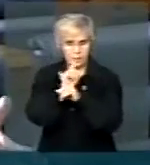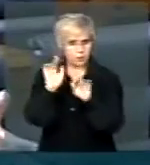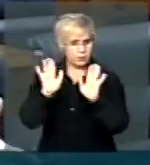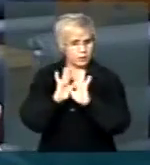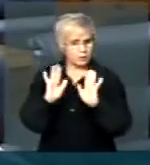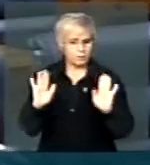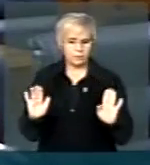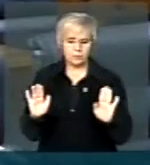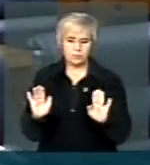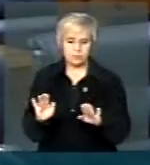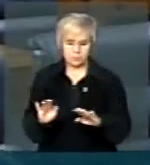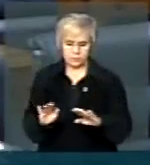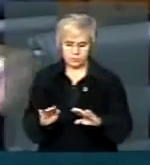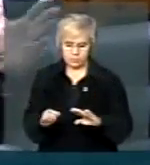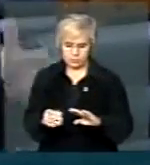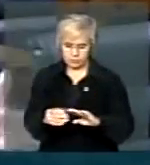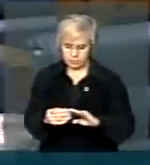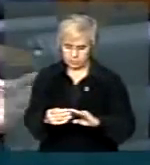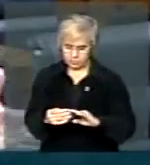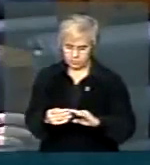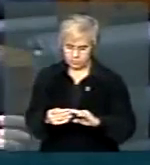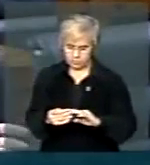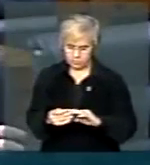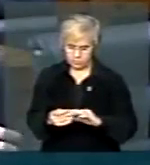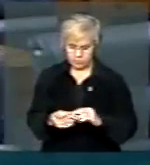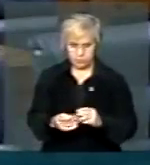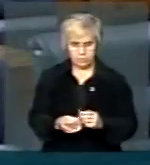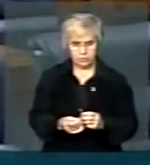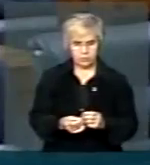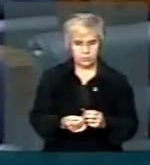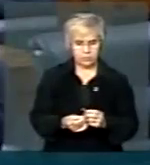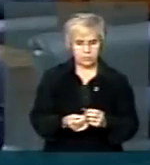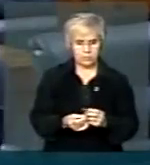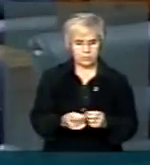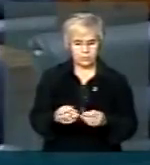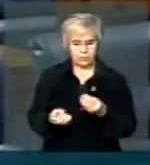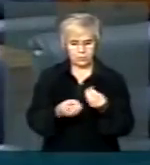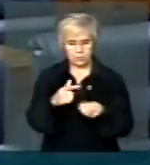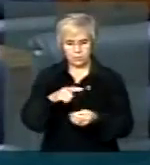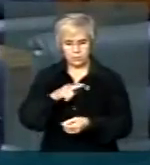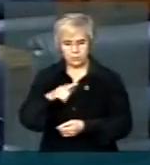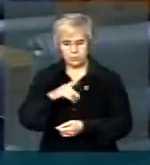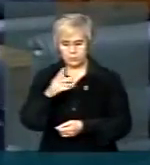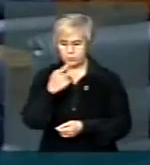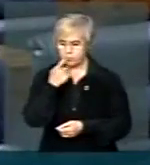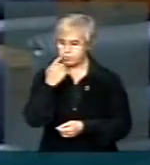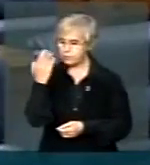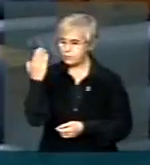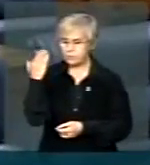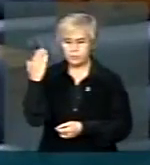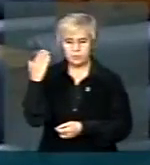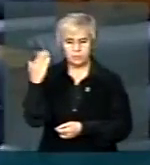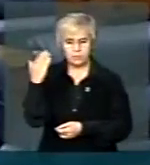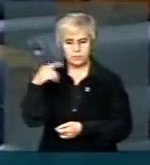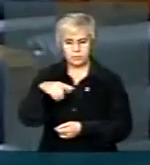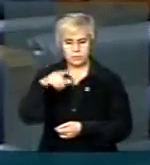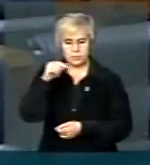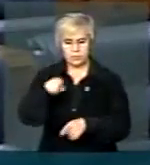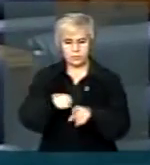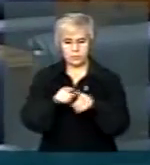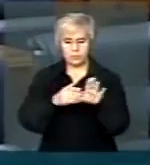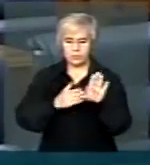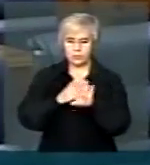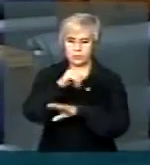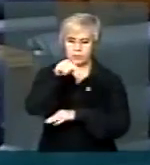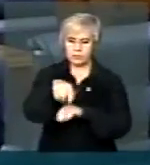desvio de função da casa. Deve estar cumprindo ordens. Como nós temos recentemente indicado e aprovado